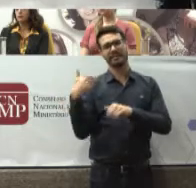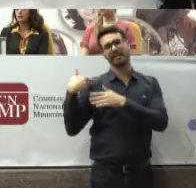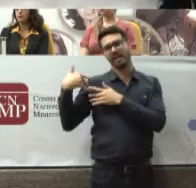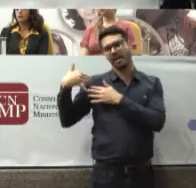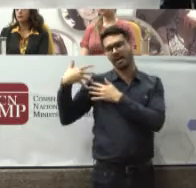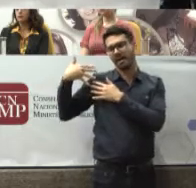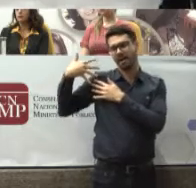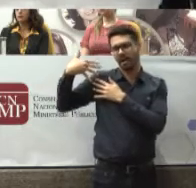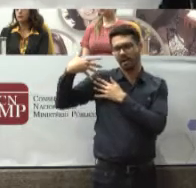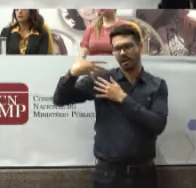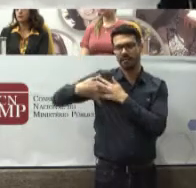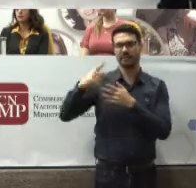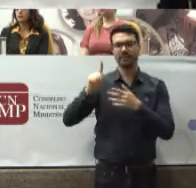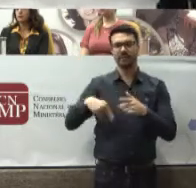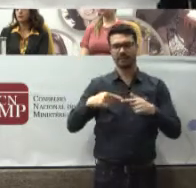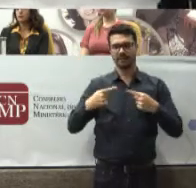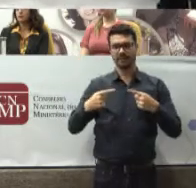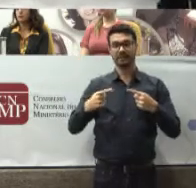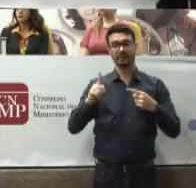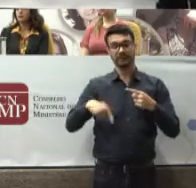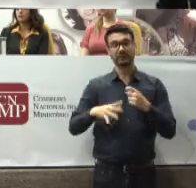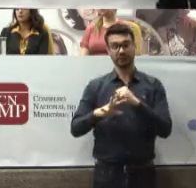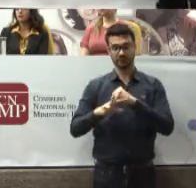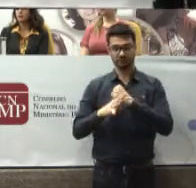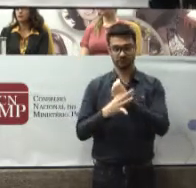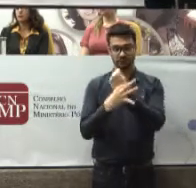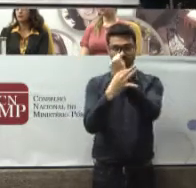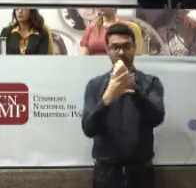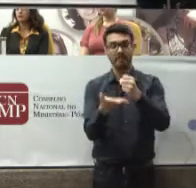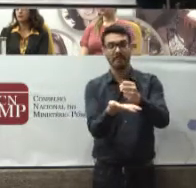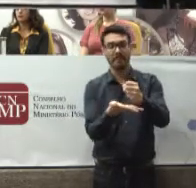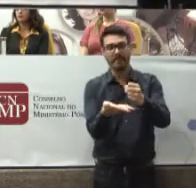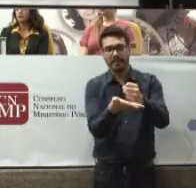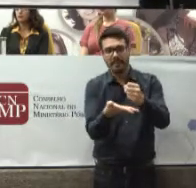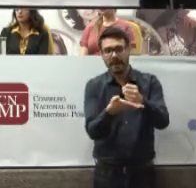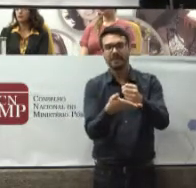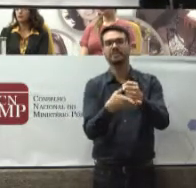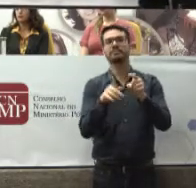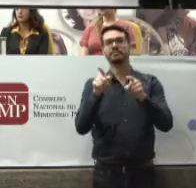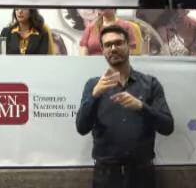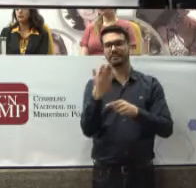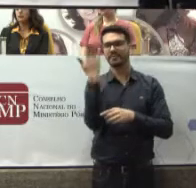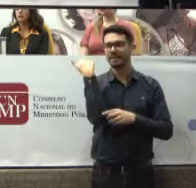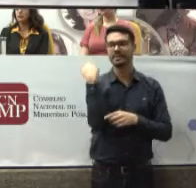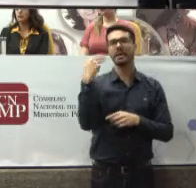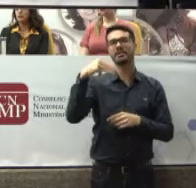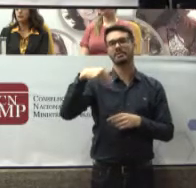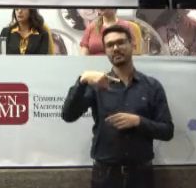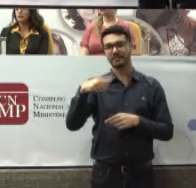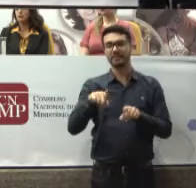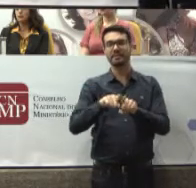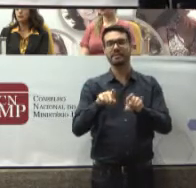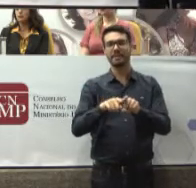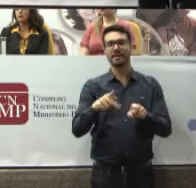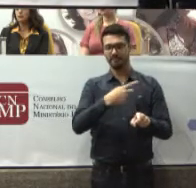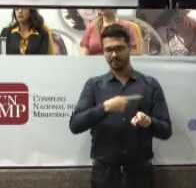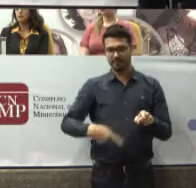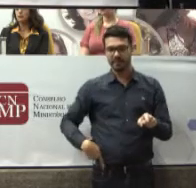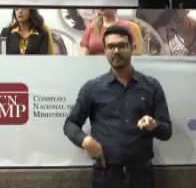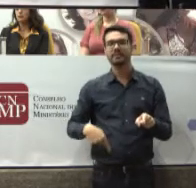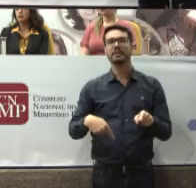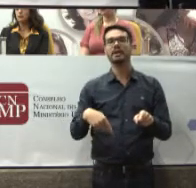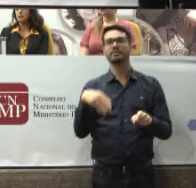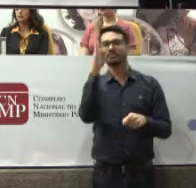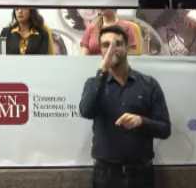trajetória Em defesa de direitos fundamentais Seja como Procurador-Geral de Justiça em Goiás Presidente do Conselho Nacional de Direitos